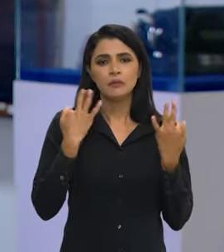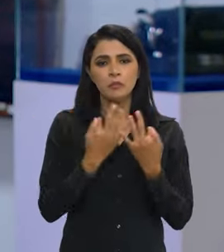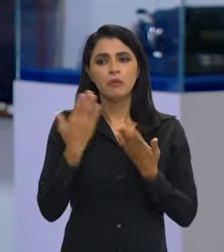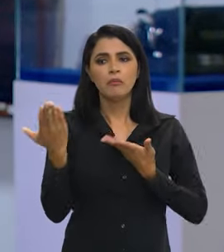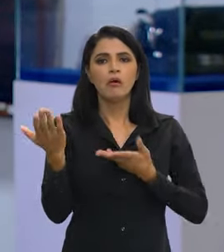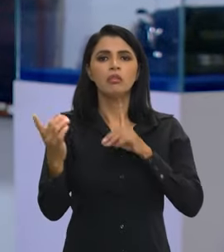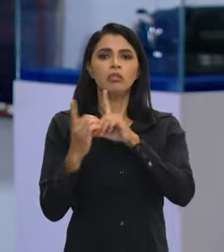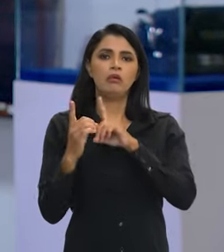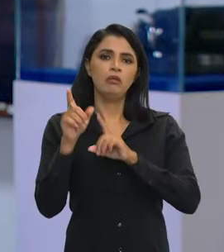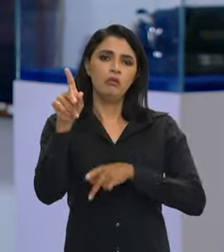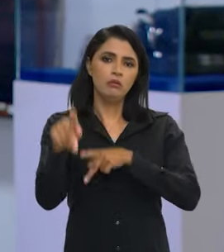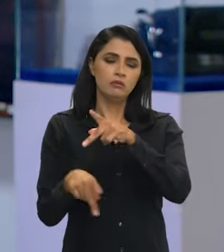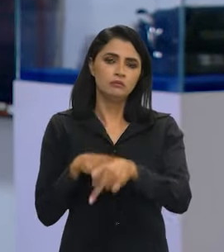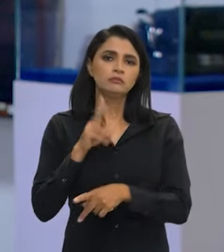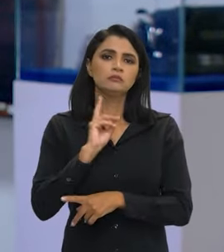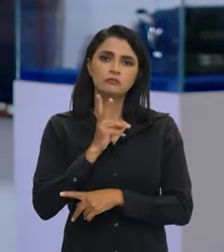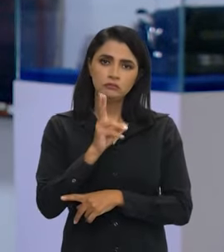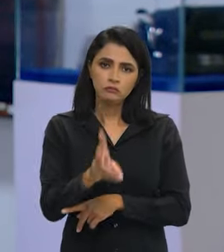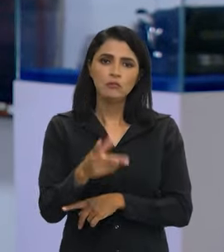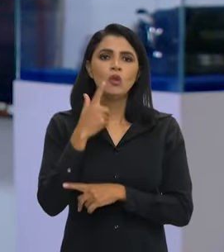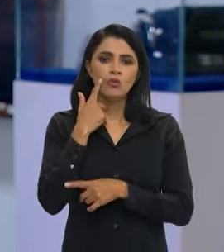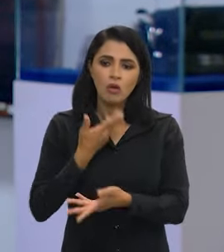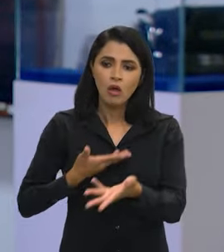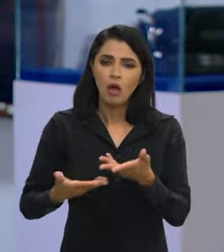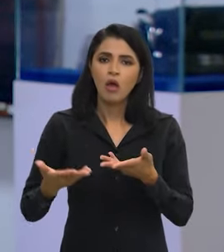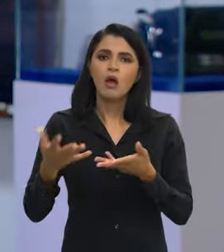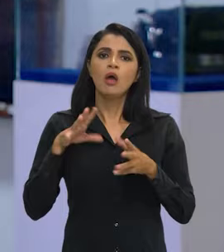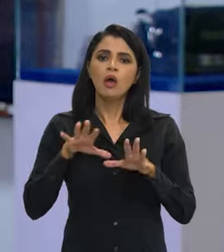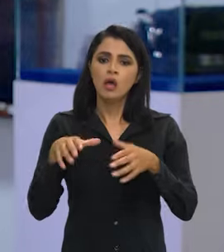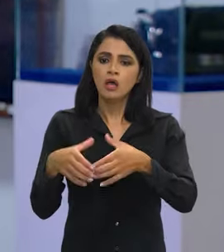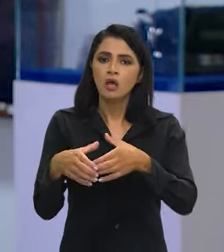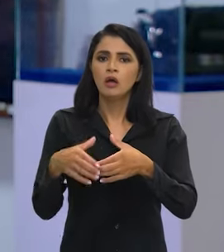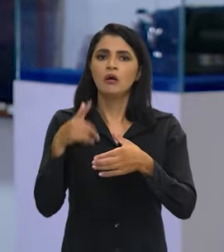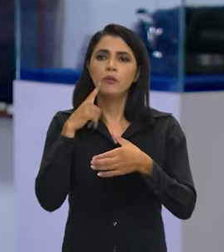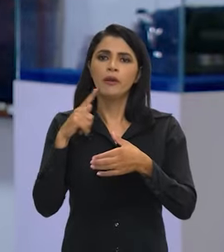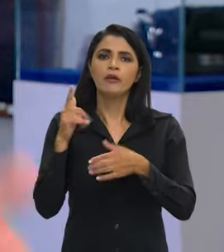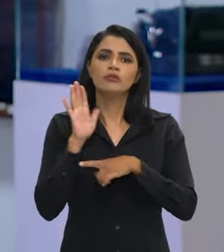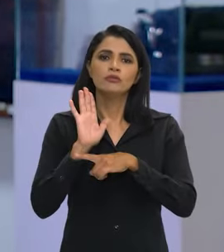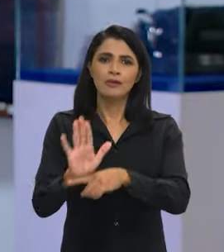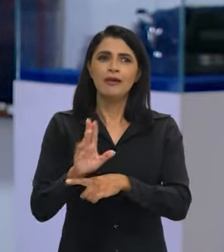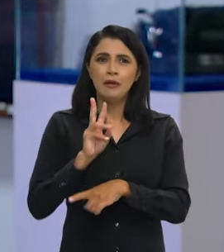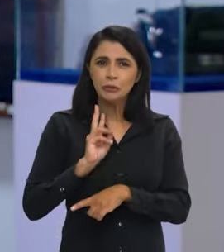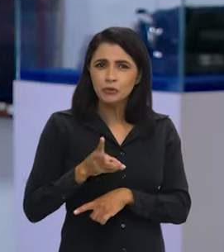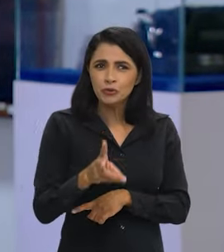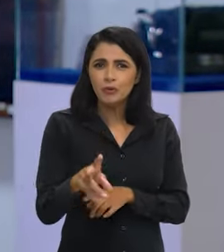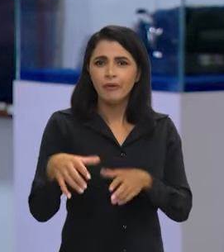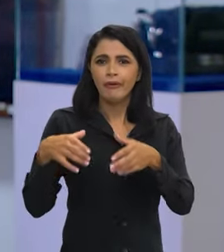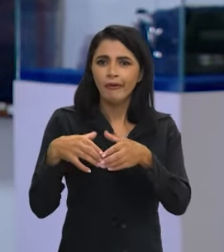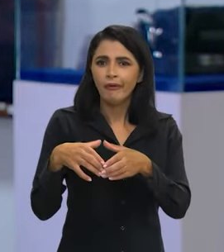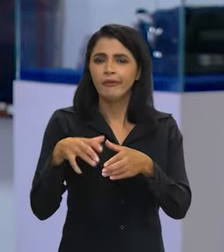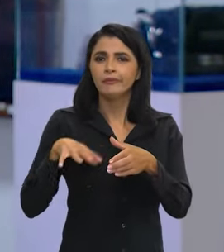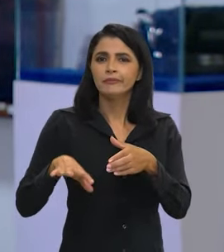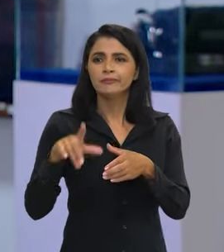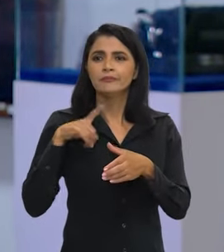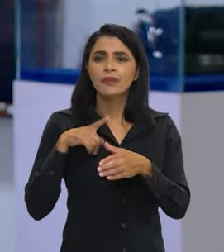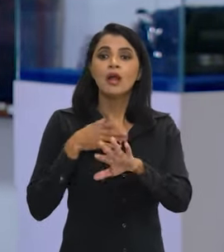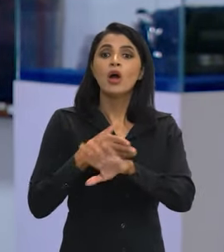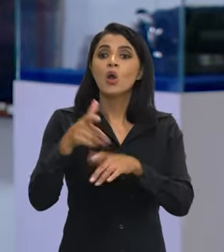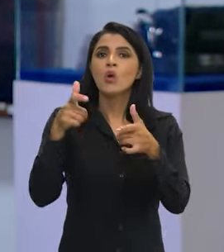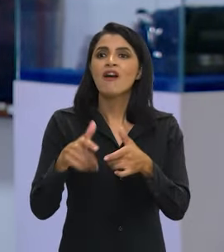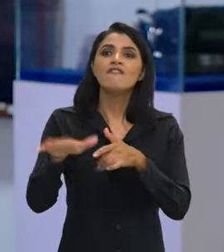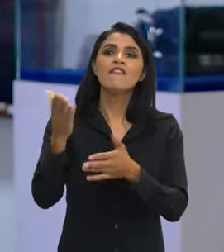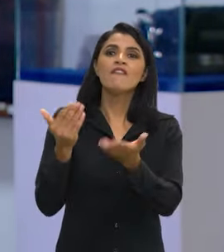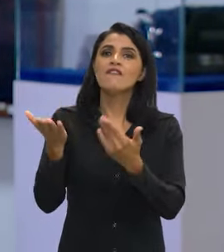família para atender a população. Então, os mutirões continuarão. Mas, claro, nós não podemos também viver de mutirão. Mutirão é uma